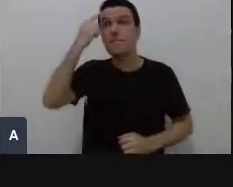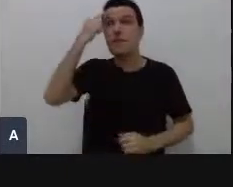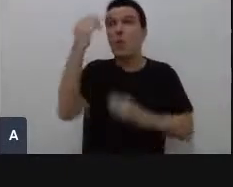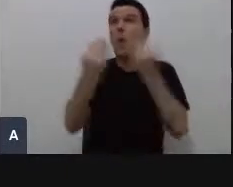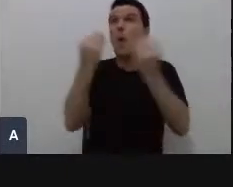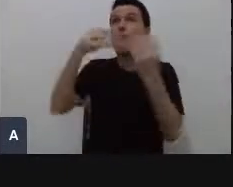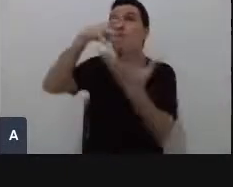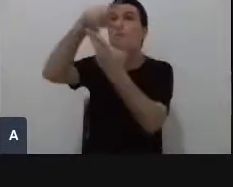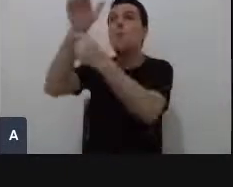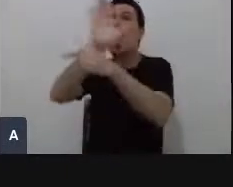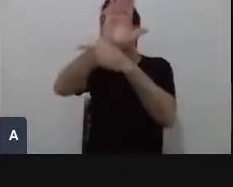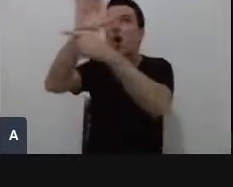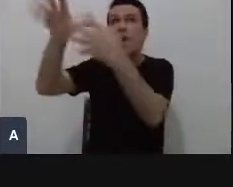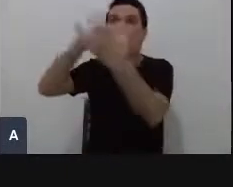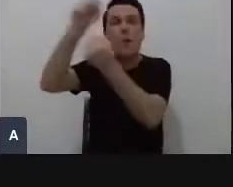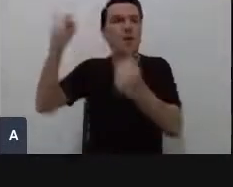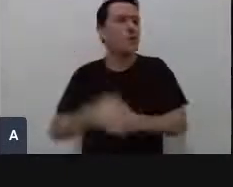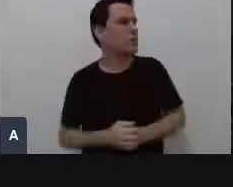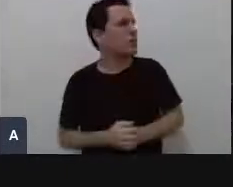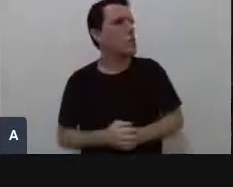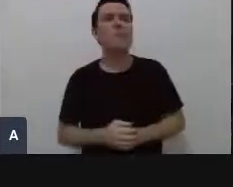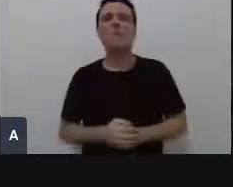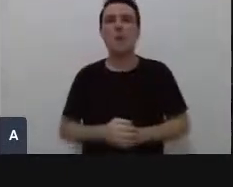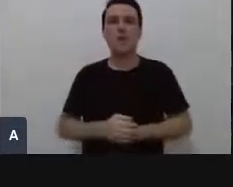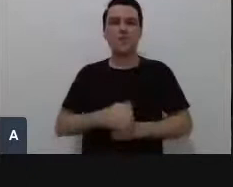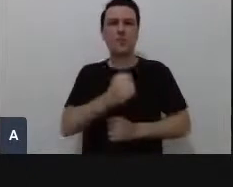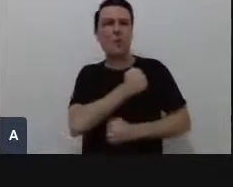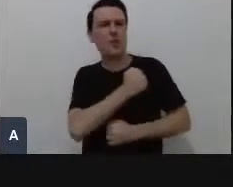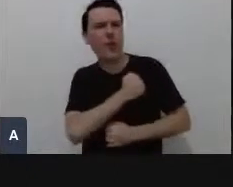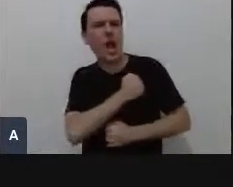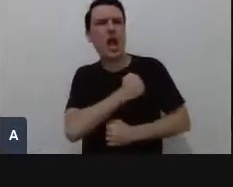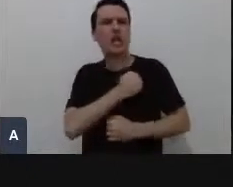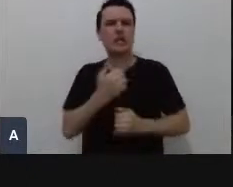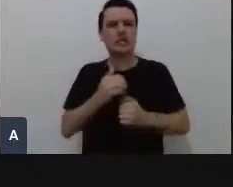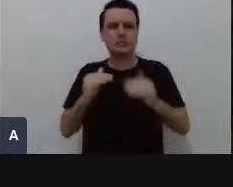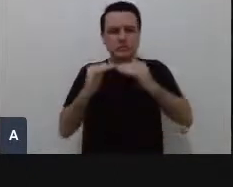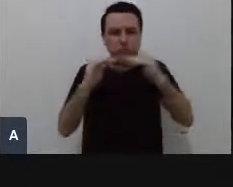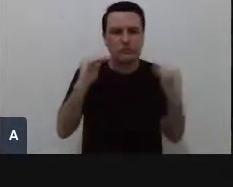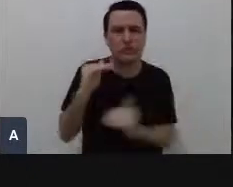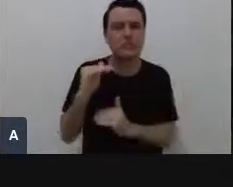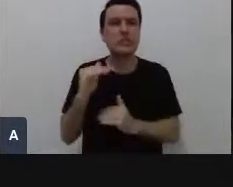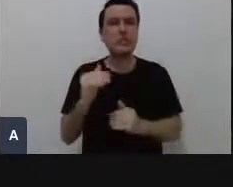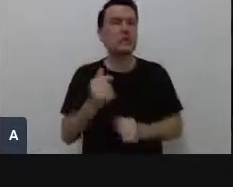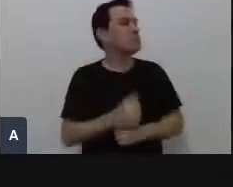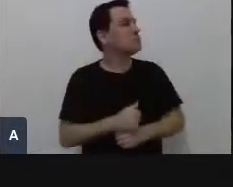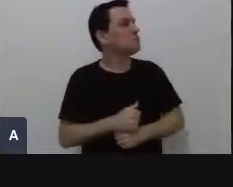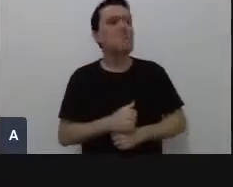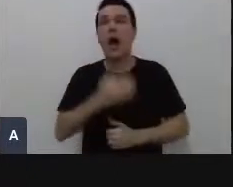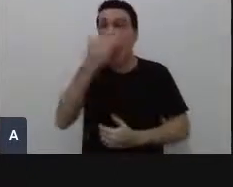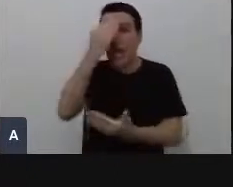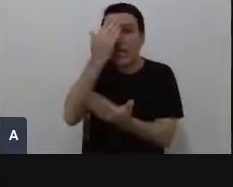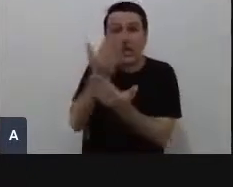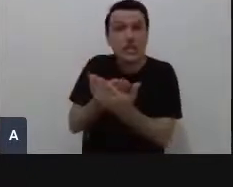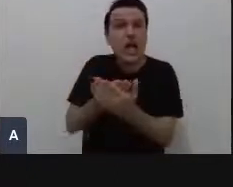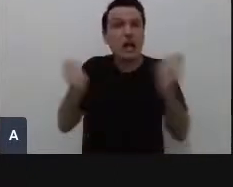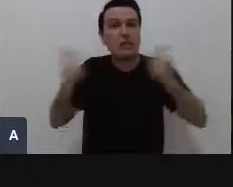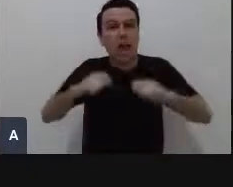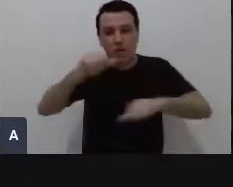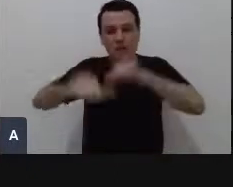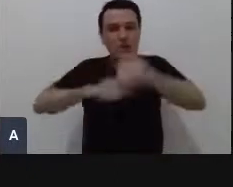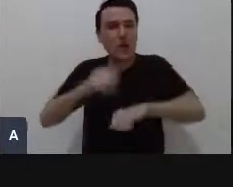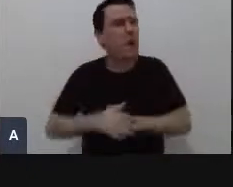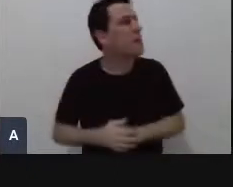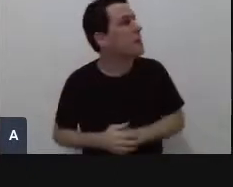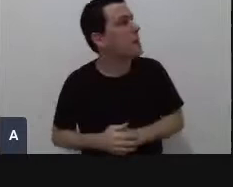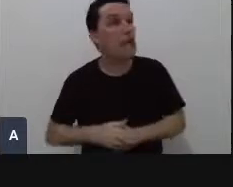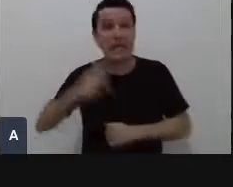mundo, a humildade, a modéstia, a autorregulação, a esperança, acreditar que a gente consegue encontrar, a inteligência social,